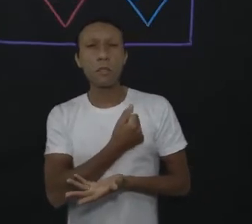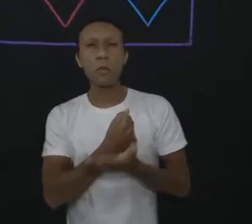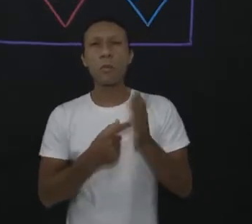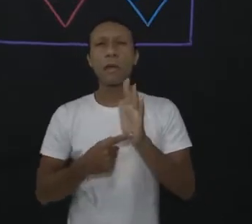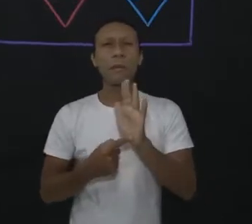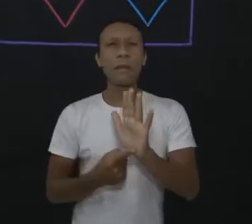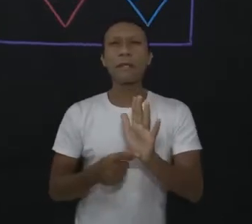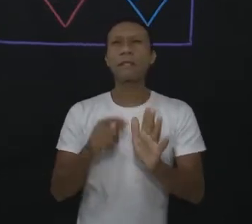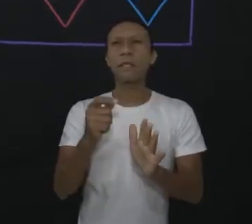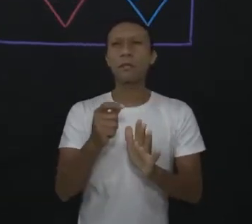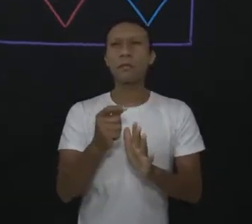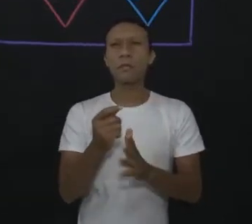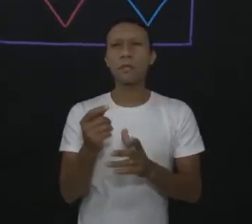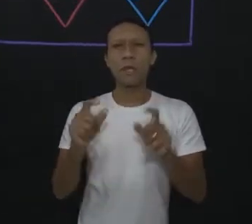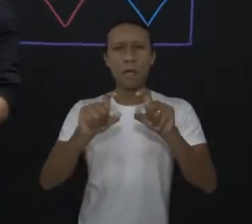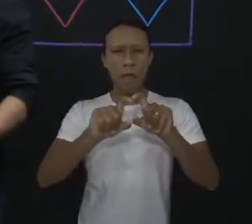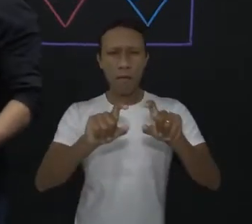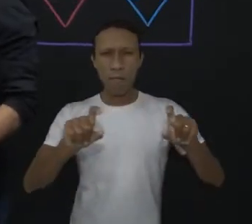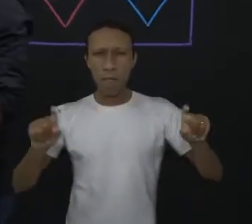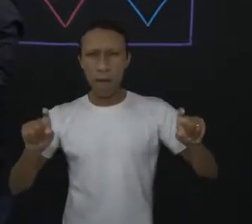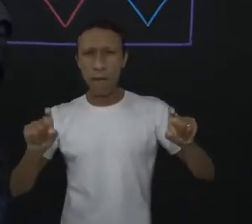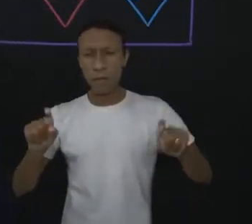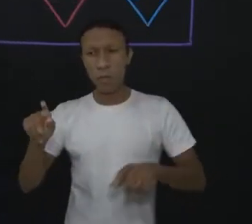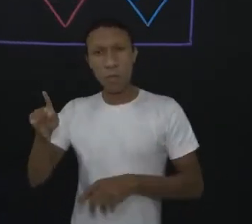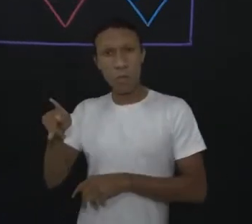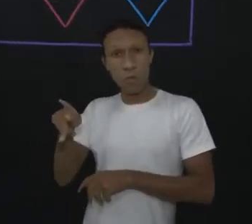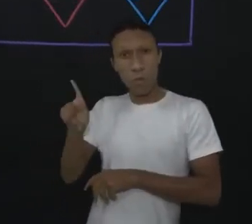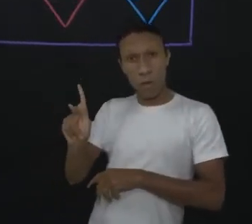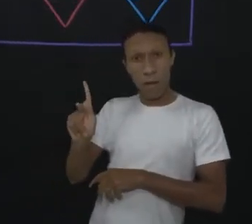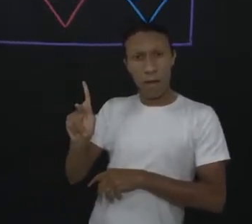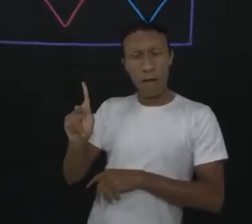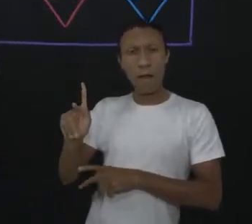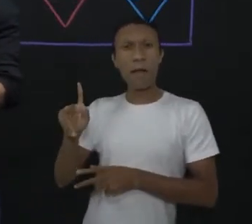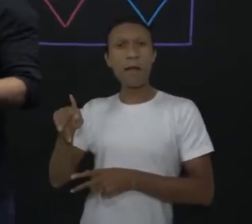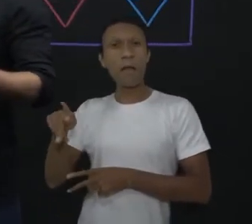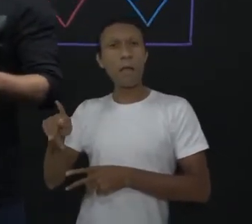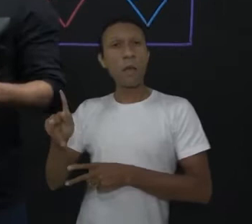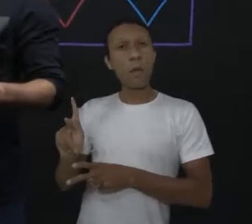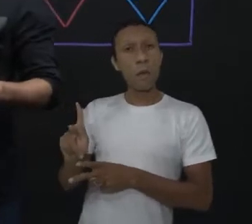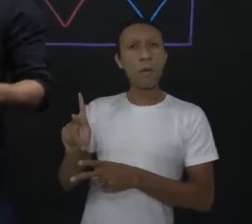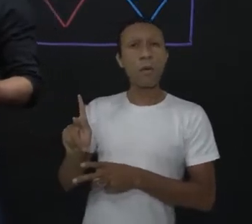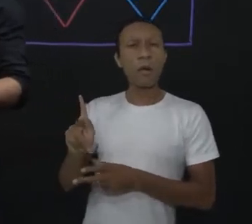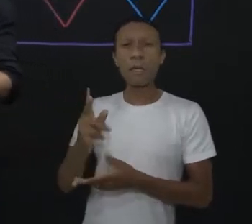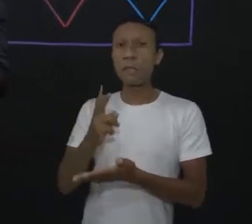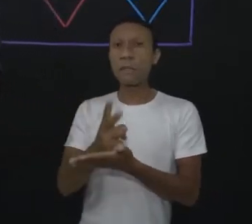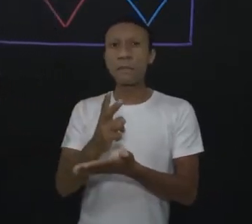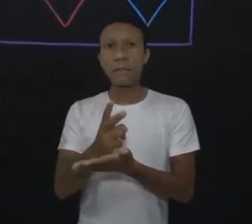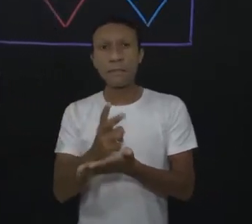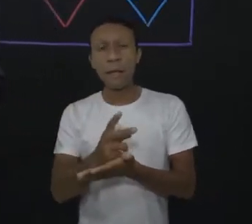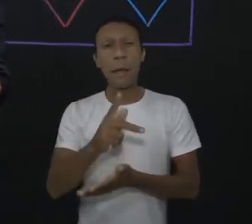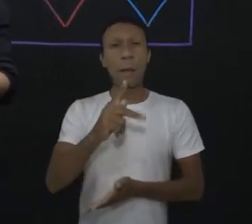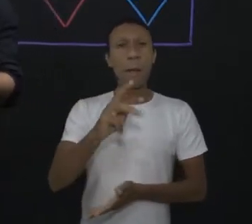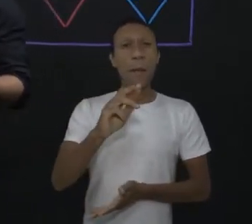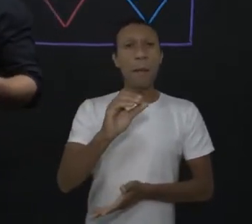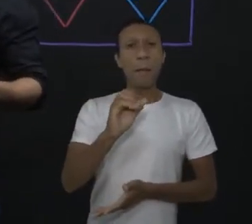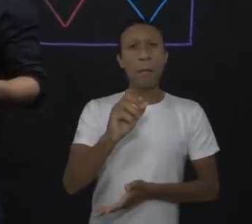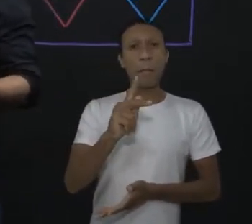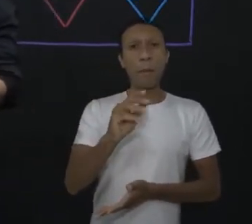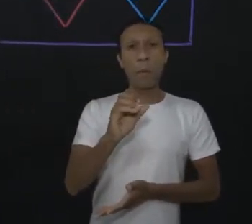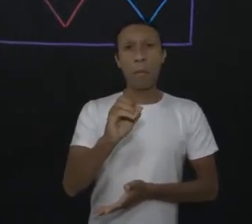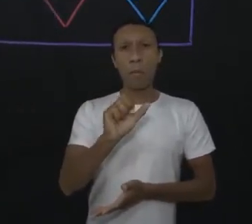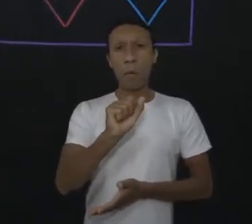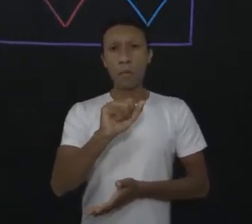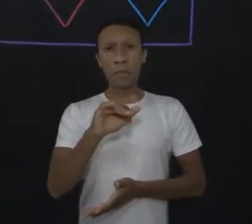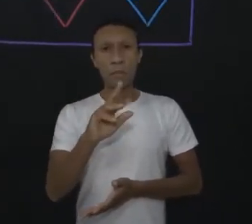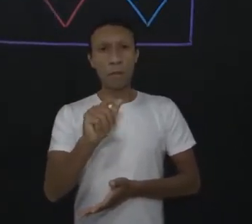aqui na nossa definição, constante k é a nossa constante de proporcionalidade. O que